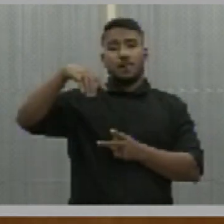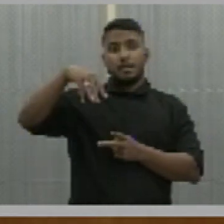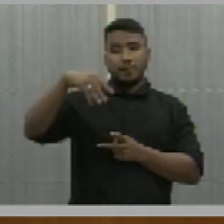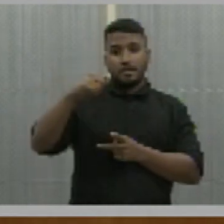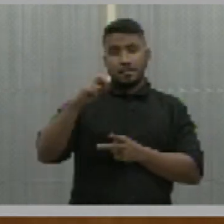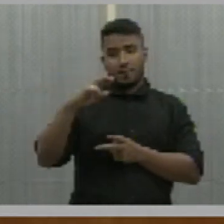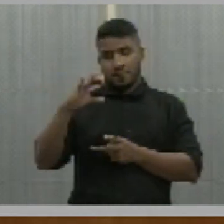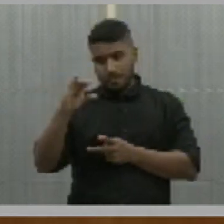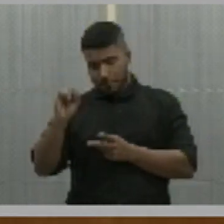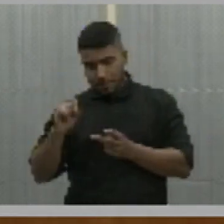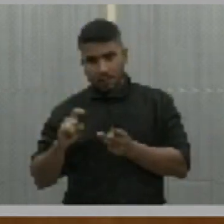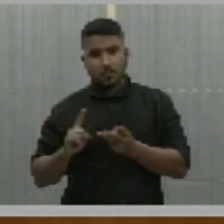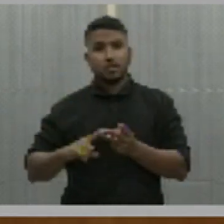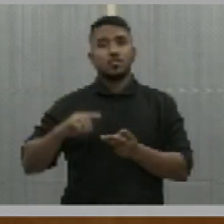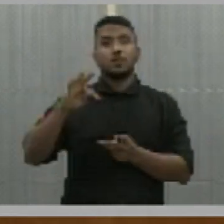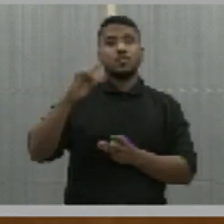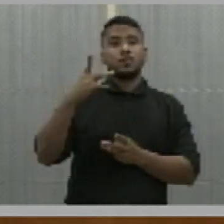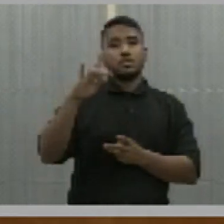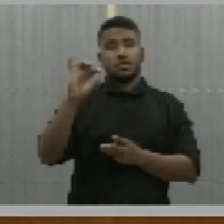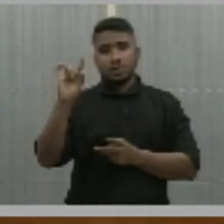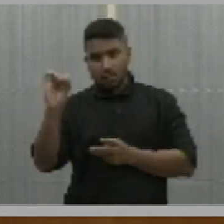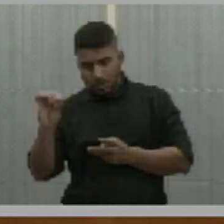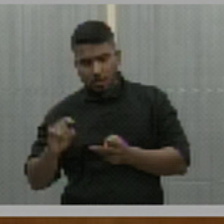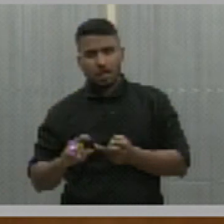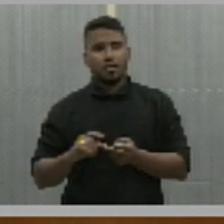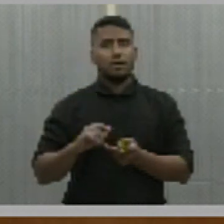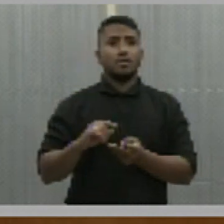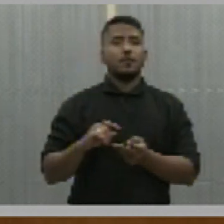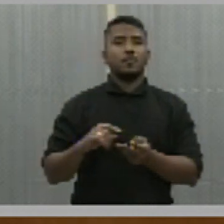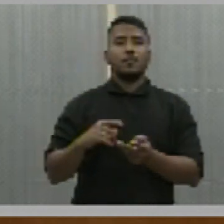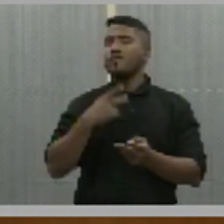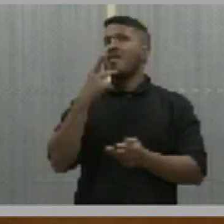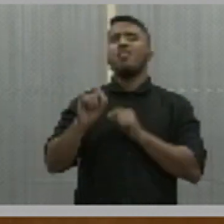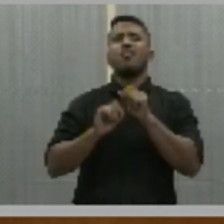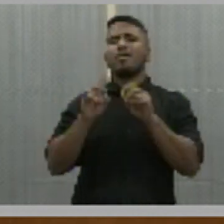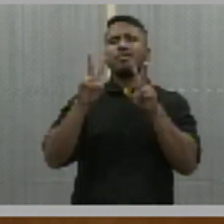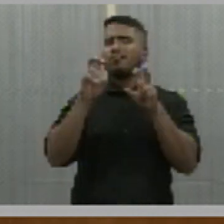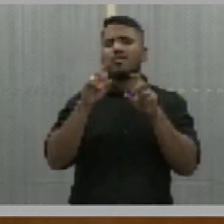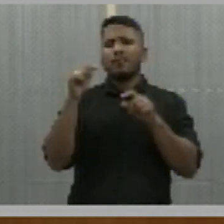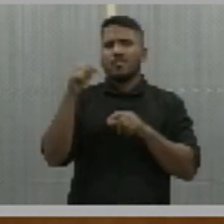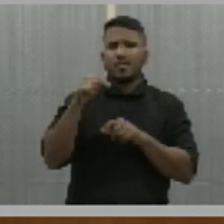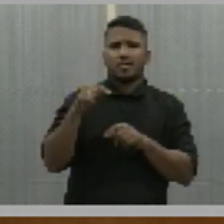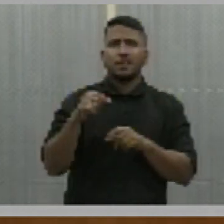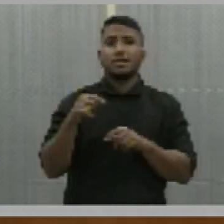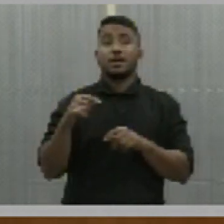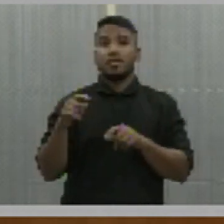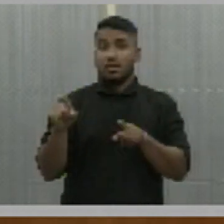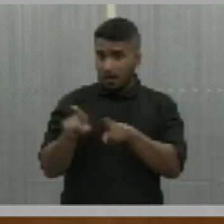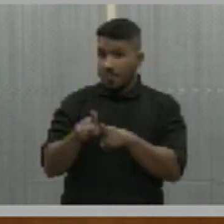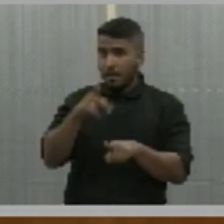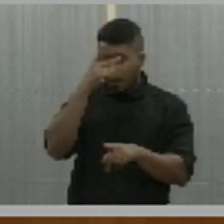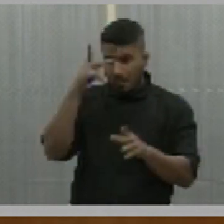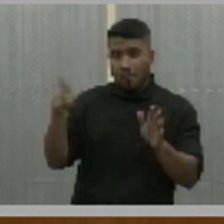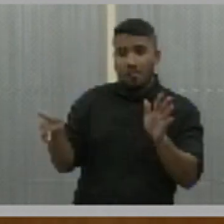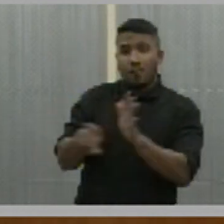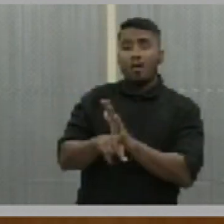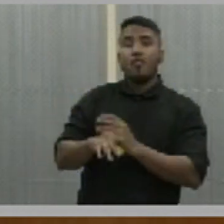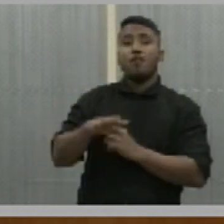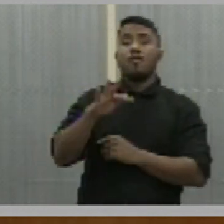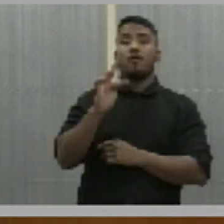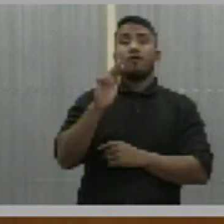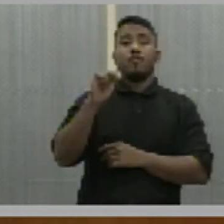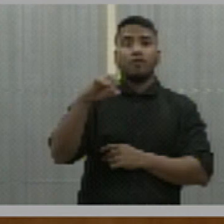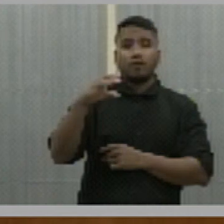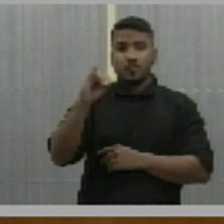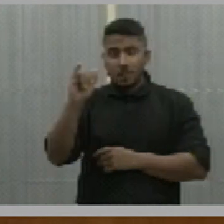Veloso, o Tiago, enfim, tratando e também pessoas da própria Funaci, que